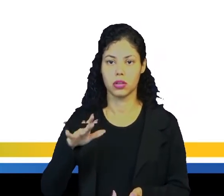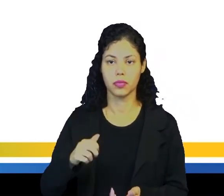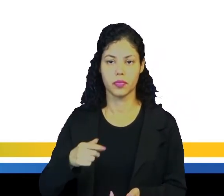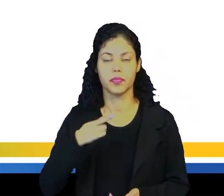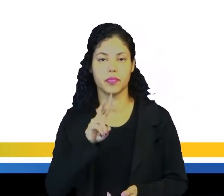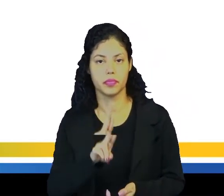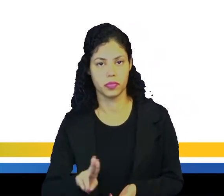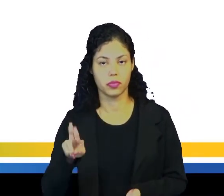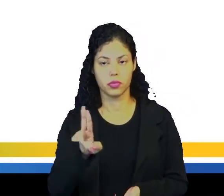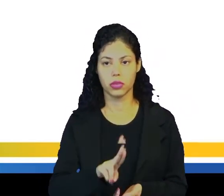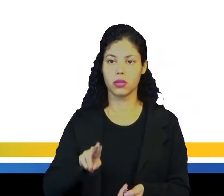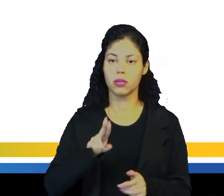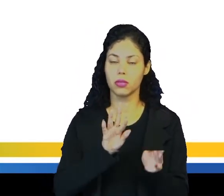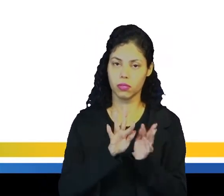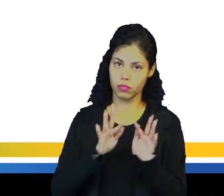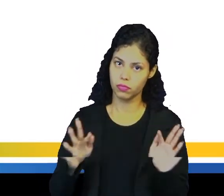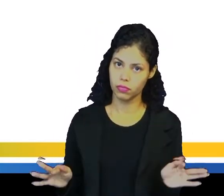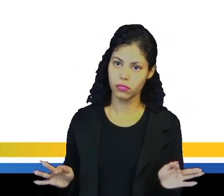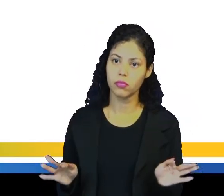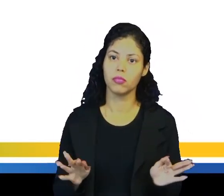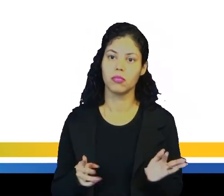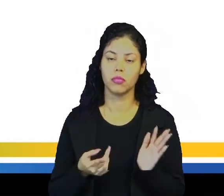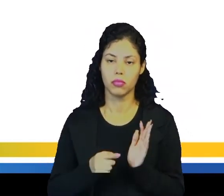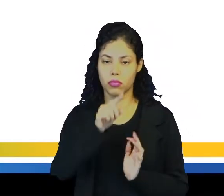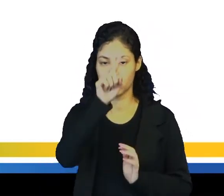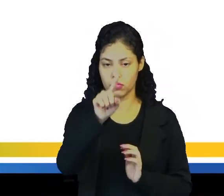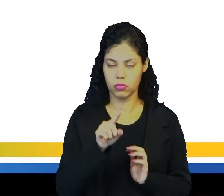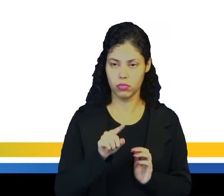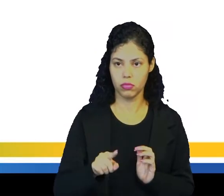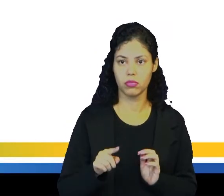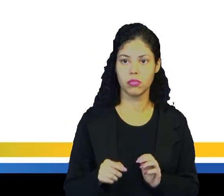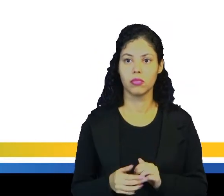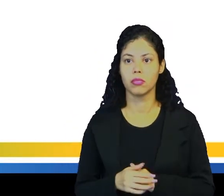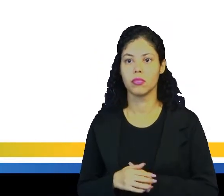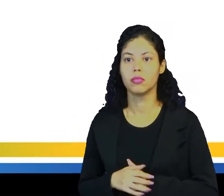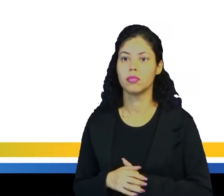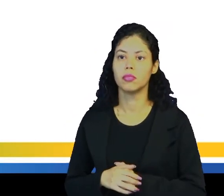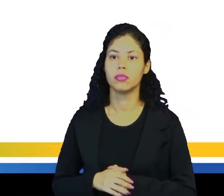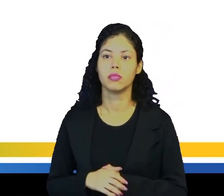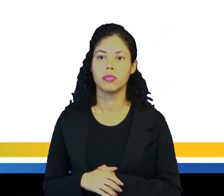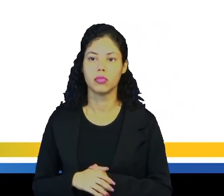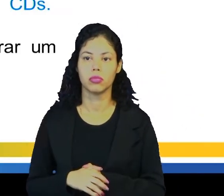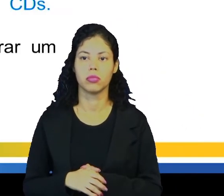ali nós vamos utilizar nas frases o ponto de exclamação, ok?